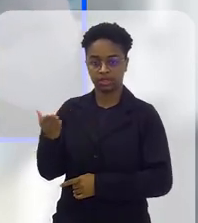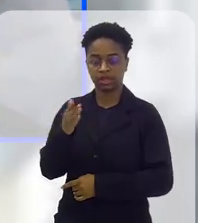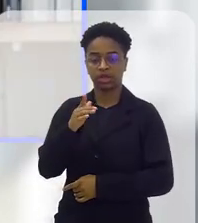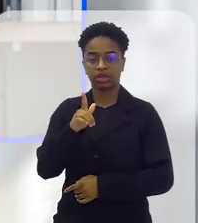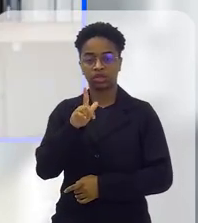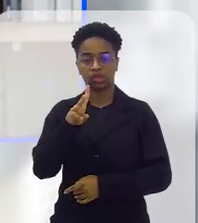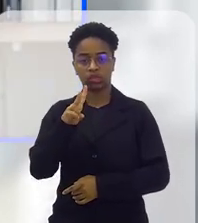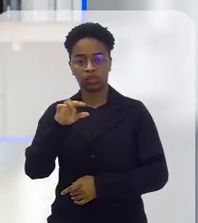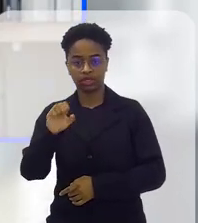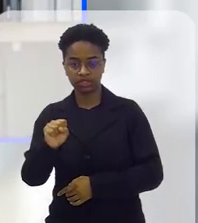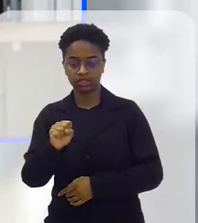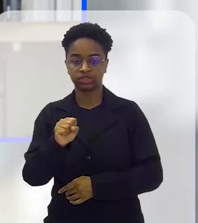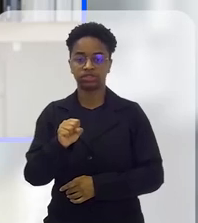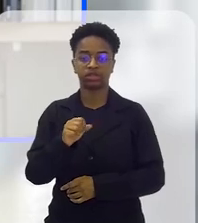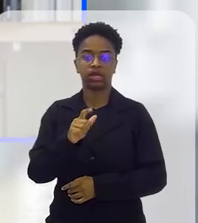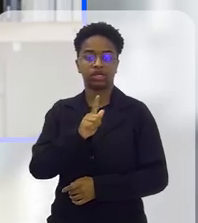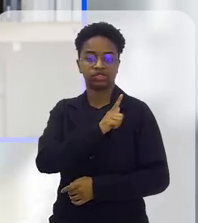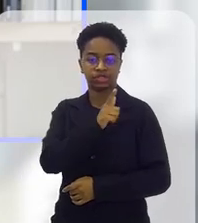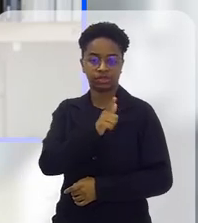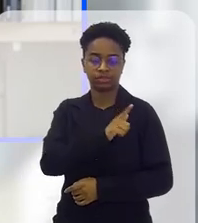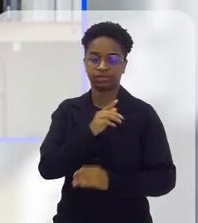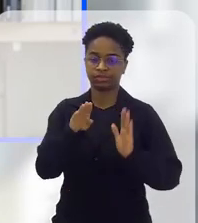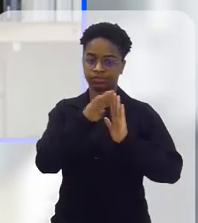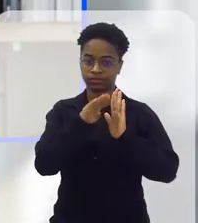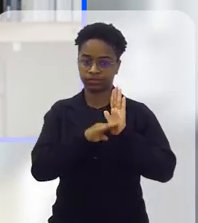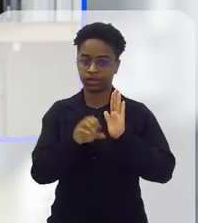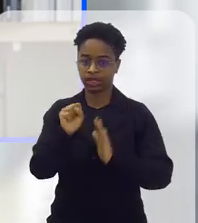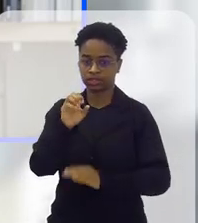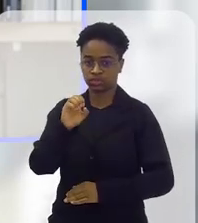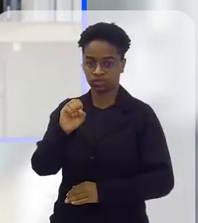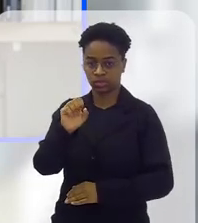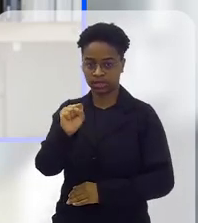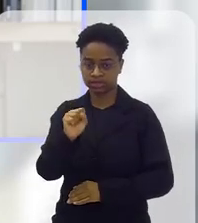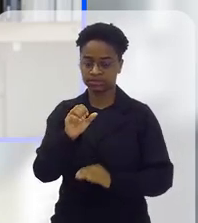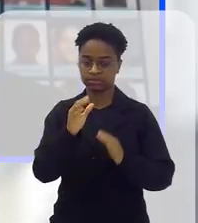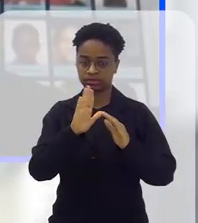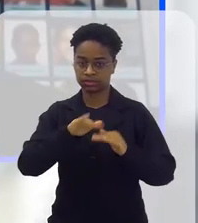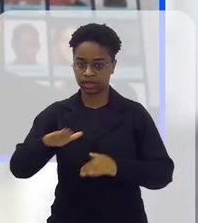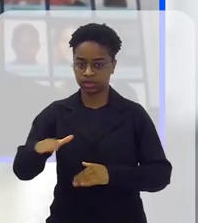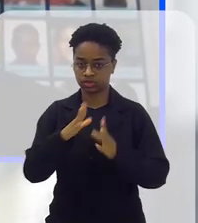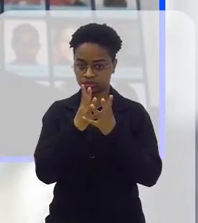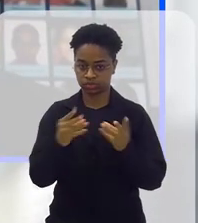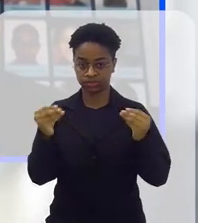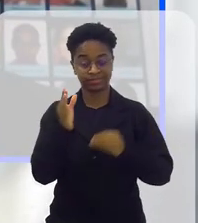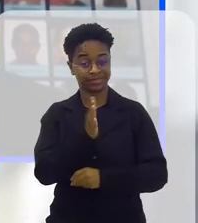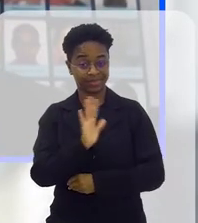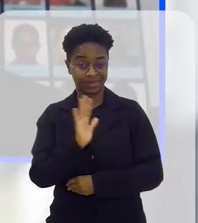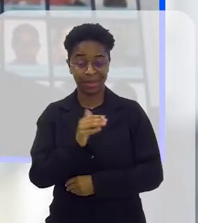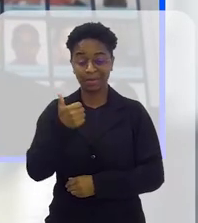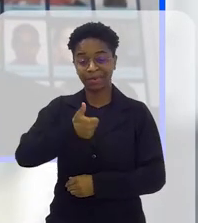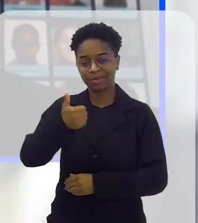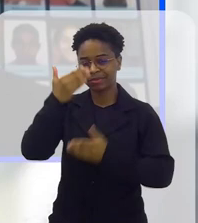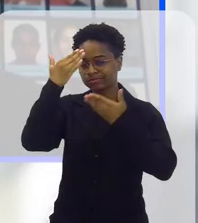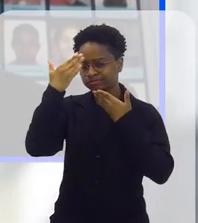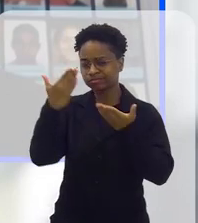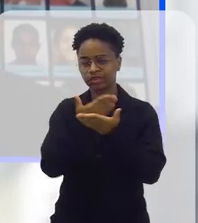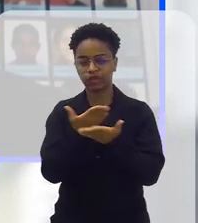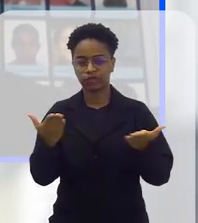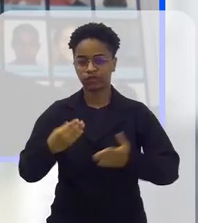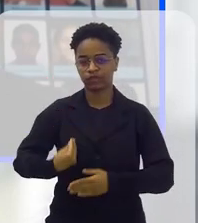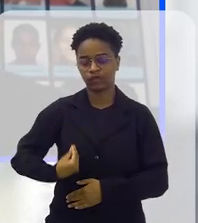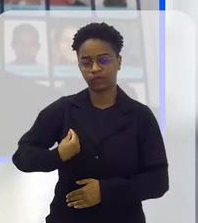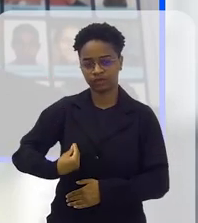Oliveira, gerente do programa SOS Crianças Desaparecidas. Olá, primeiramente gostaria de